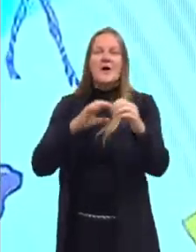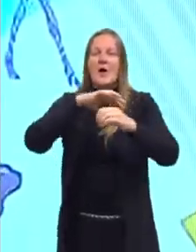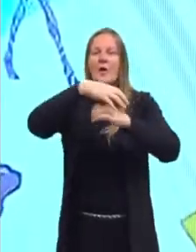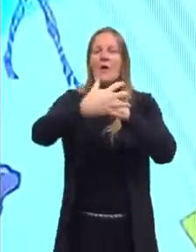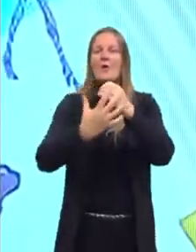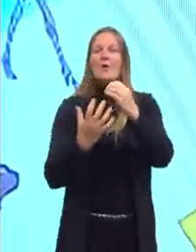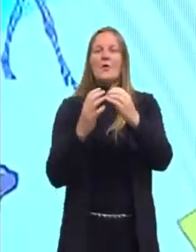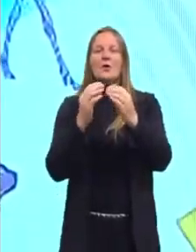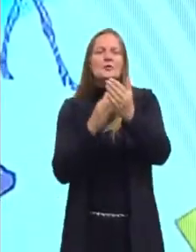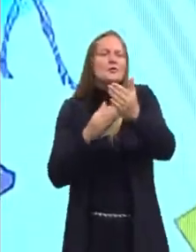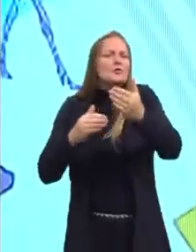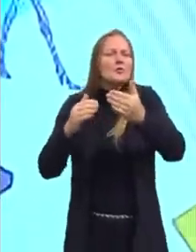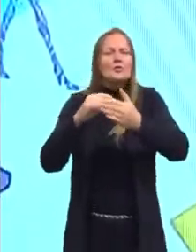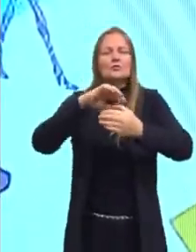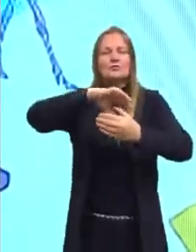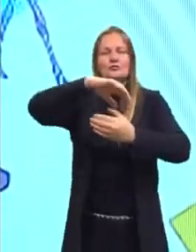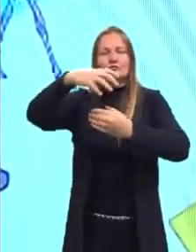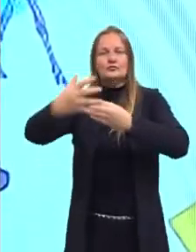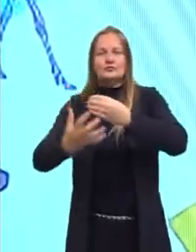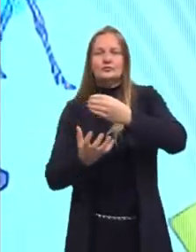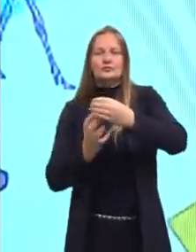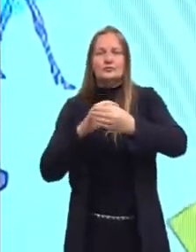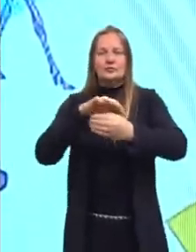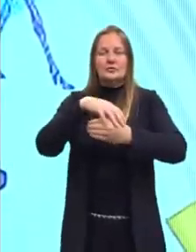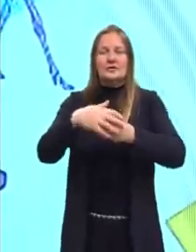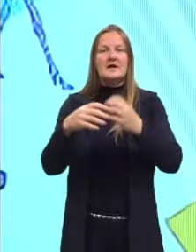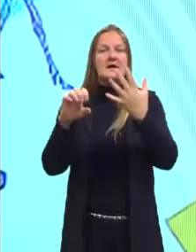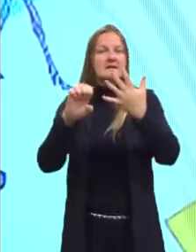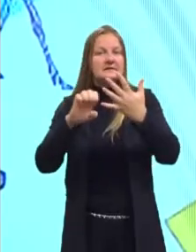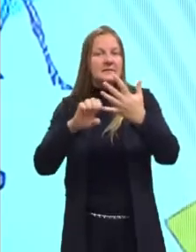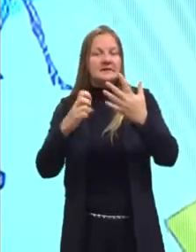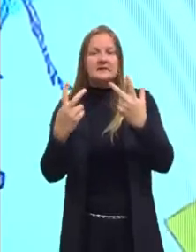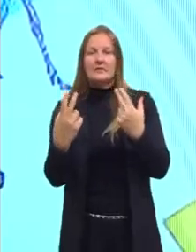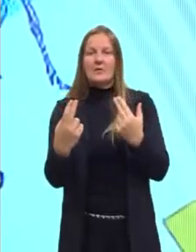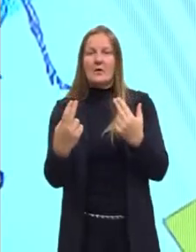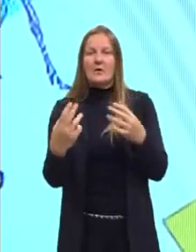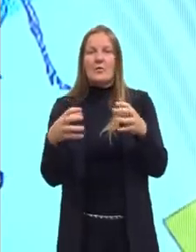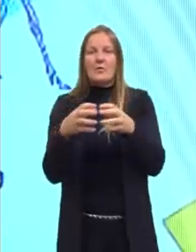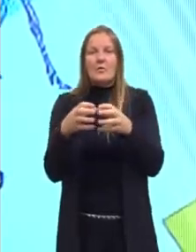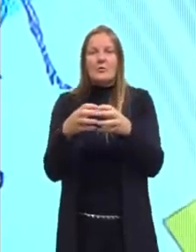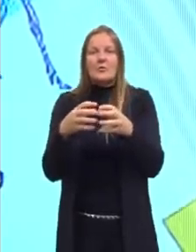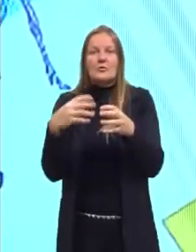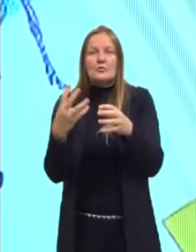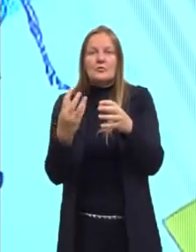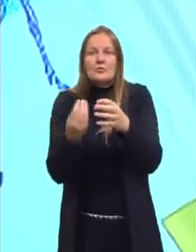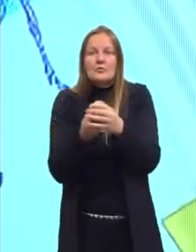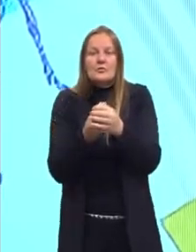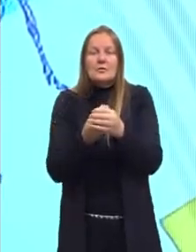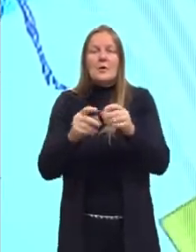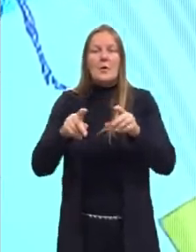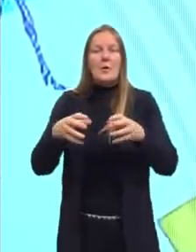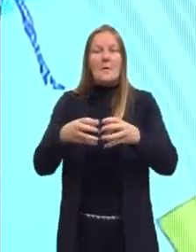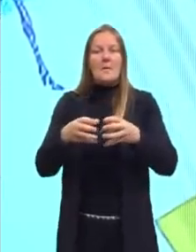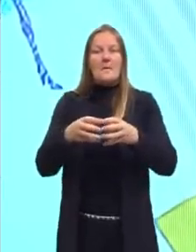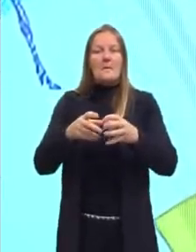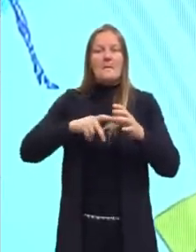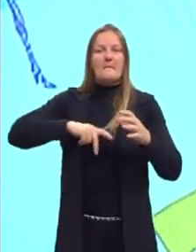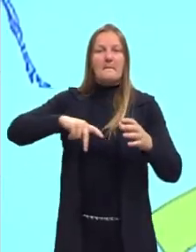espécie, Dois ou mais organismos, indivíduos da mesma espécie, vai formar, então, uma população.